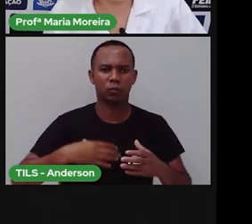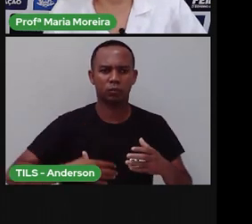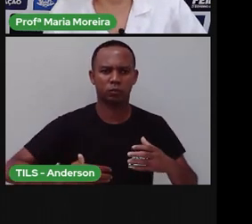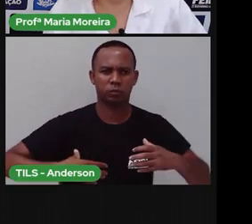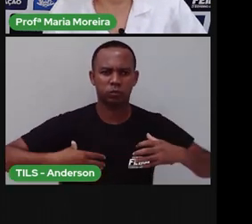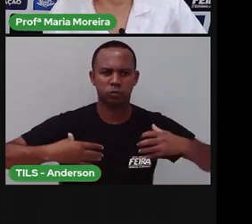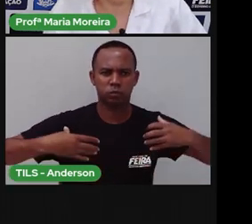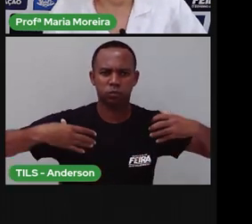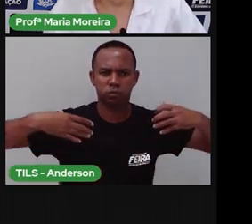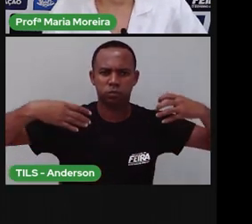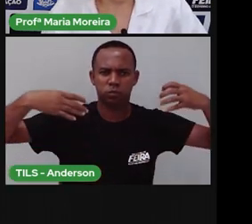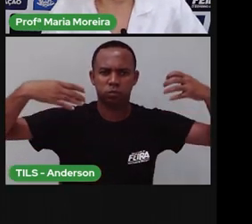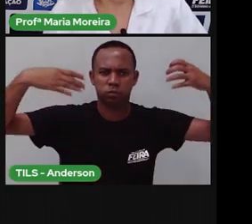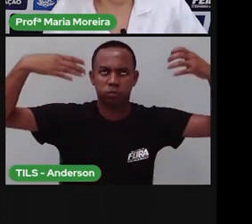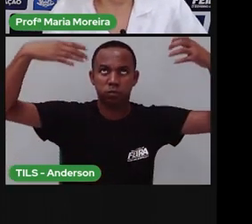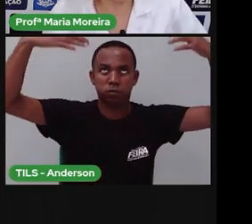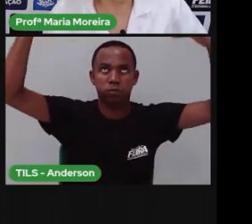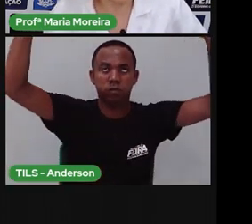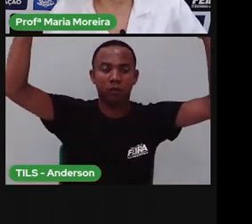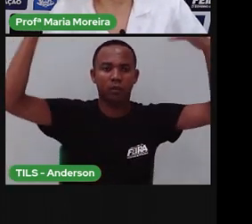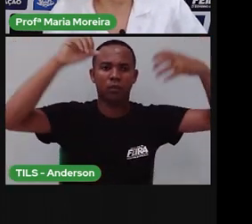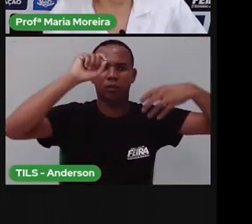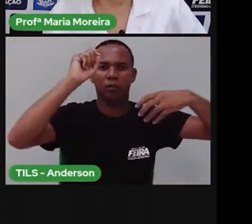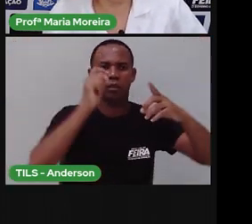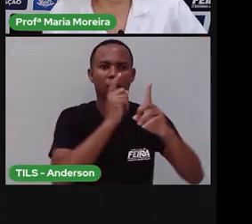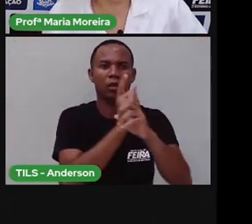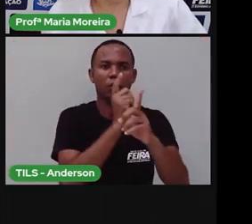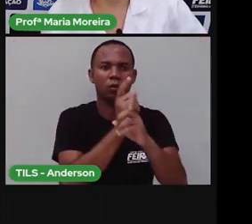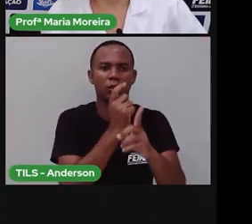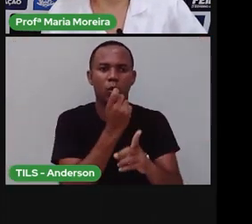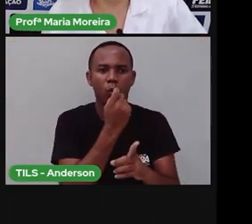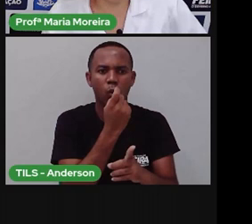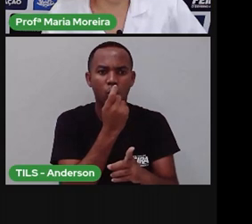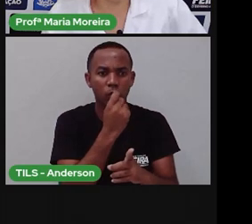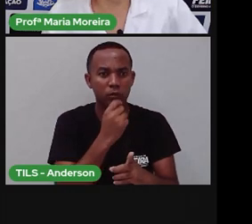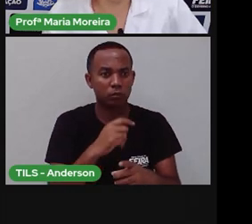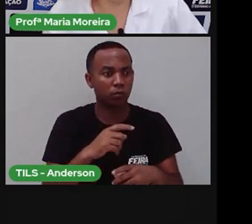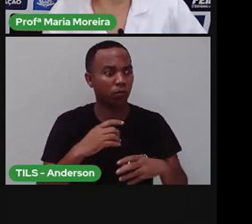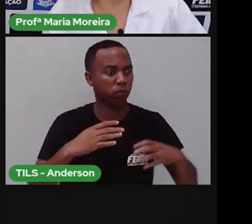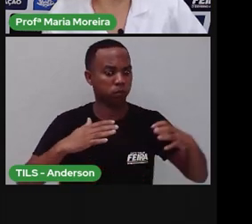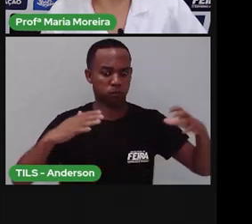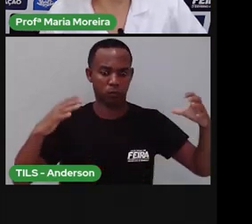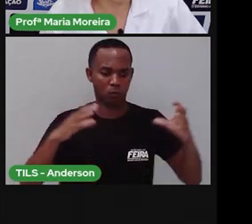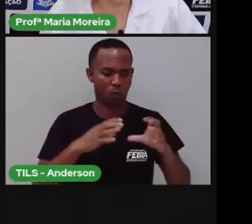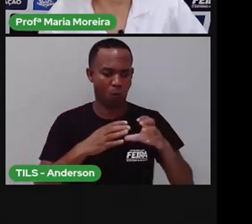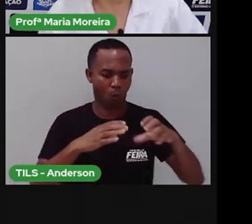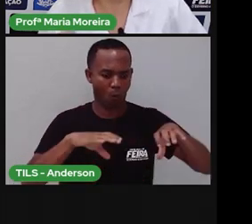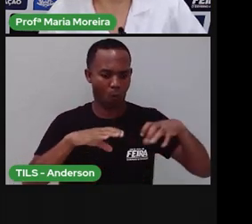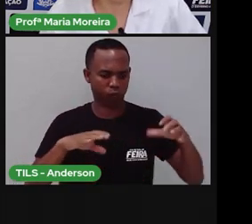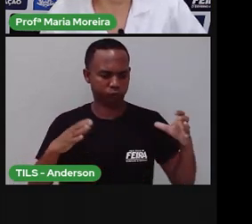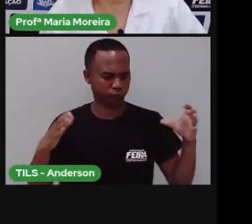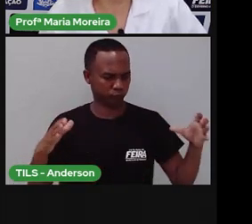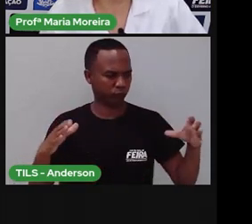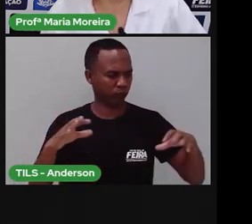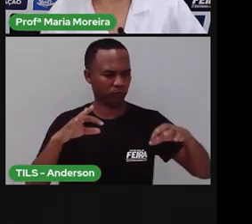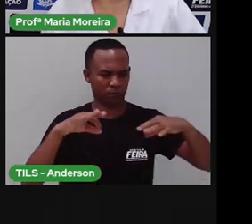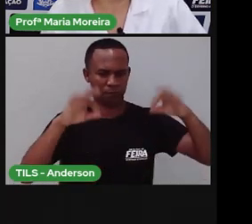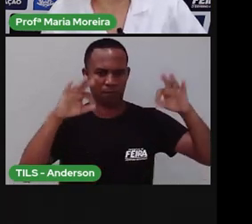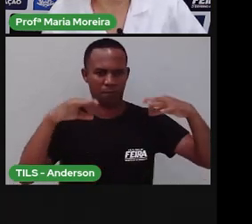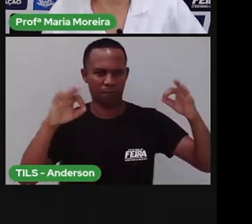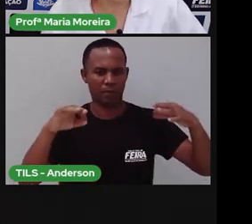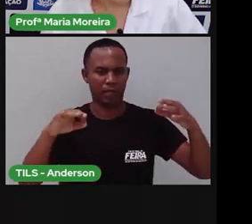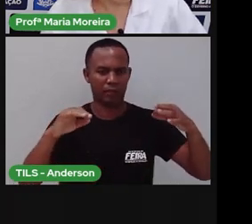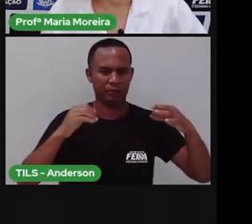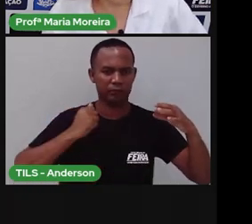no passado. Por quê? Porque encontraram que os ossos, ovos, pele, fezes e outros